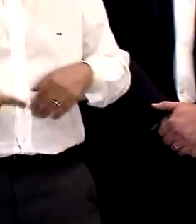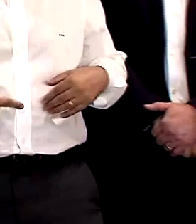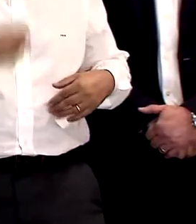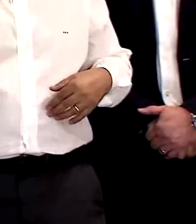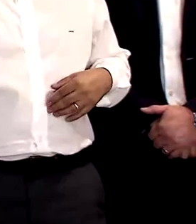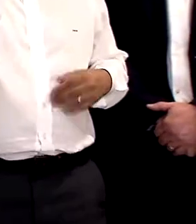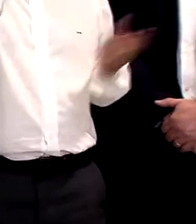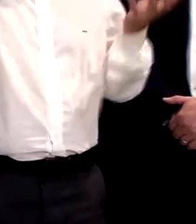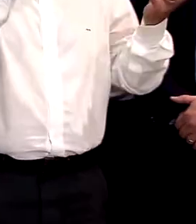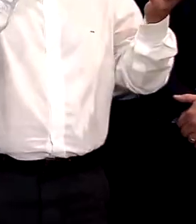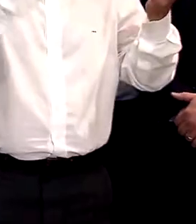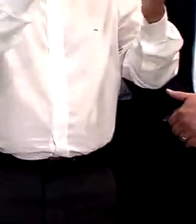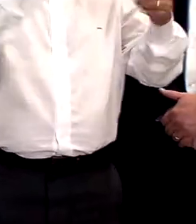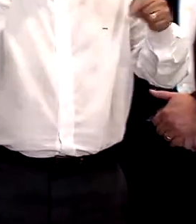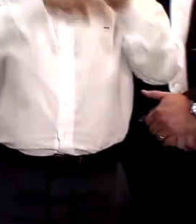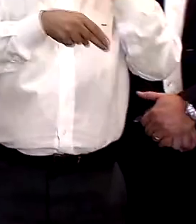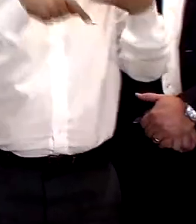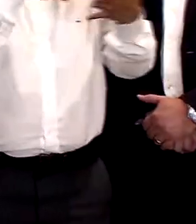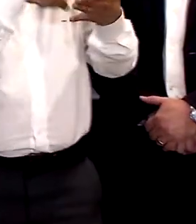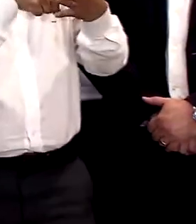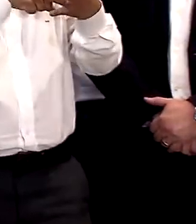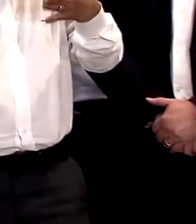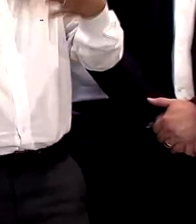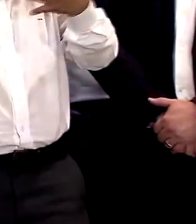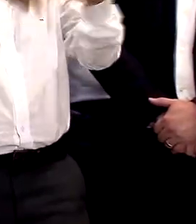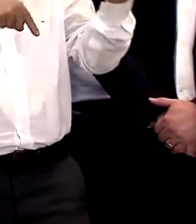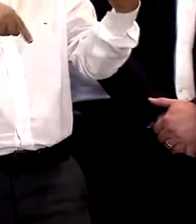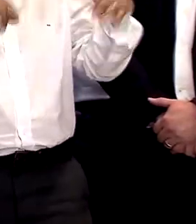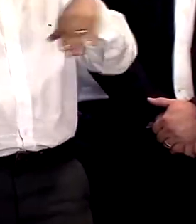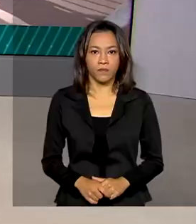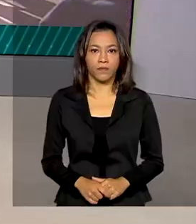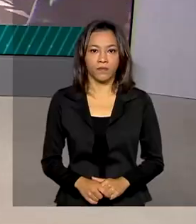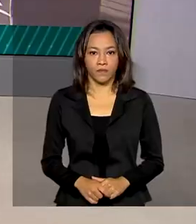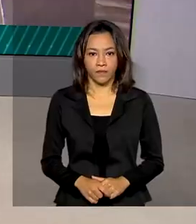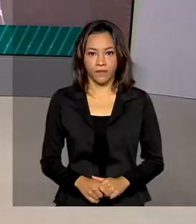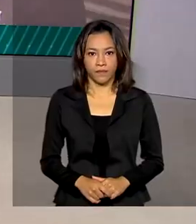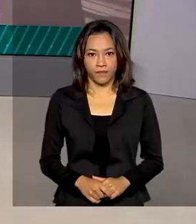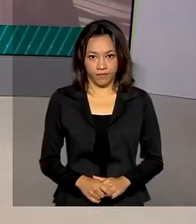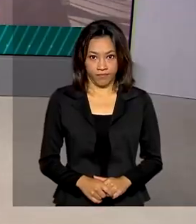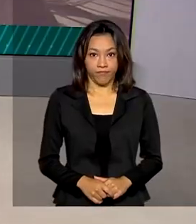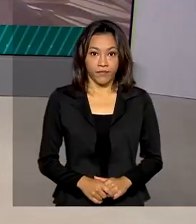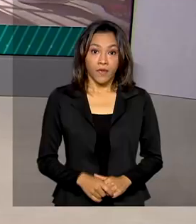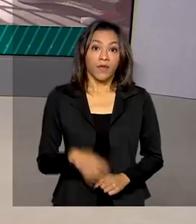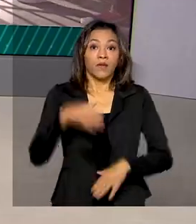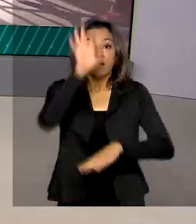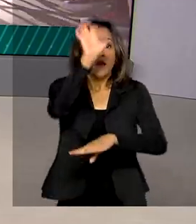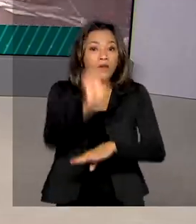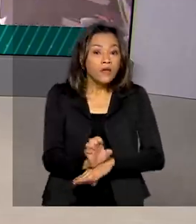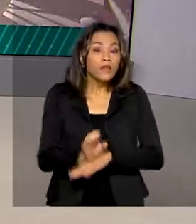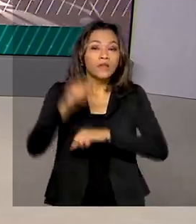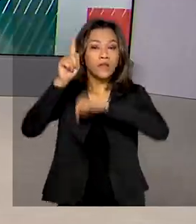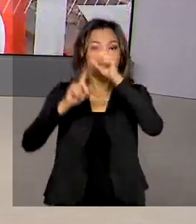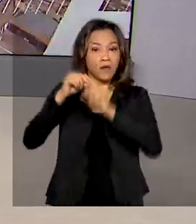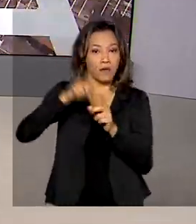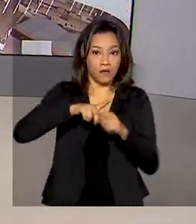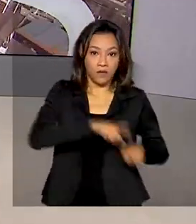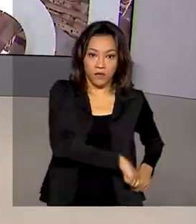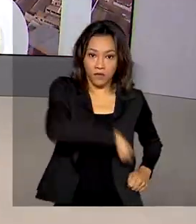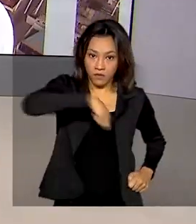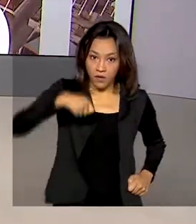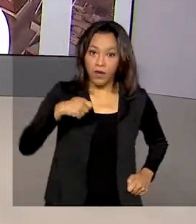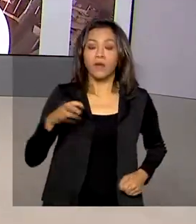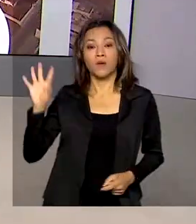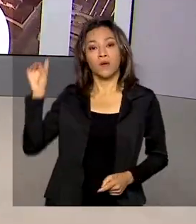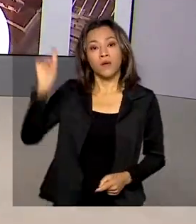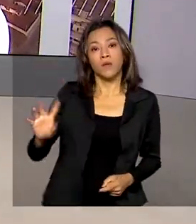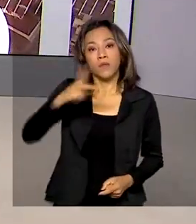parlamento derrubando um possível veto, ou se é o Supremo Tribunal Federal. E no Acre, o presidente Jair Bolsonaro e ministros